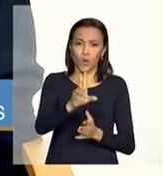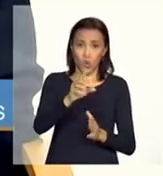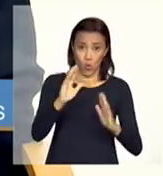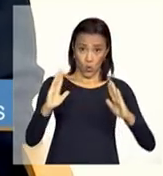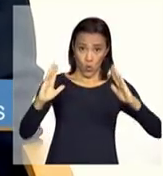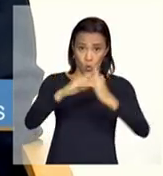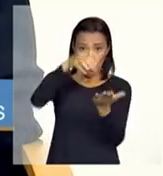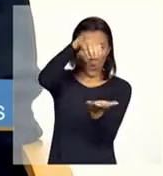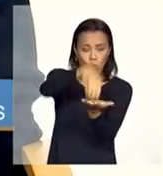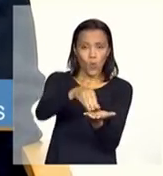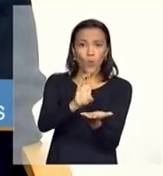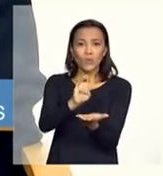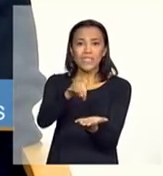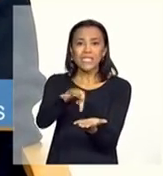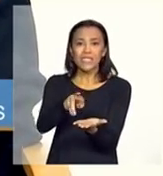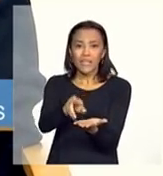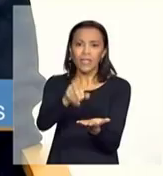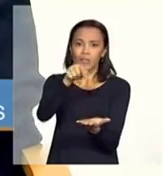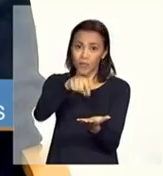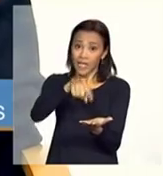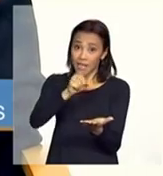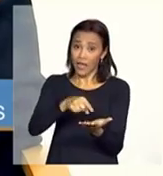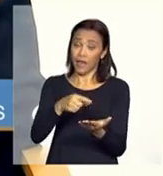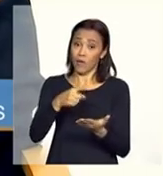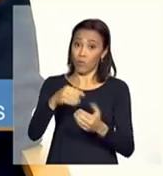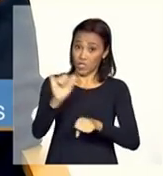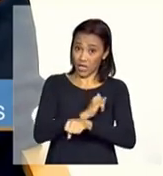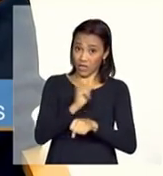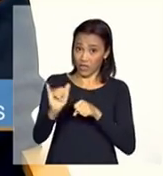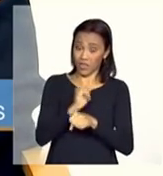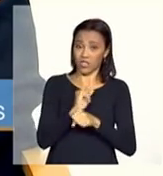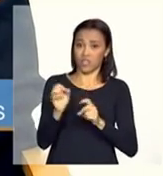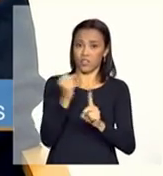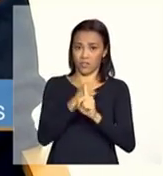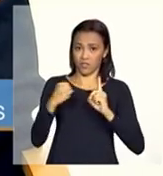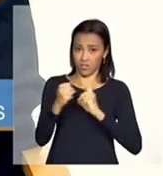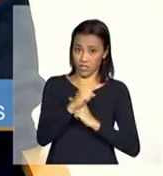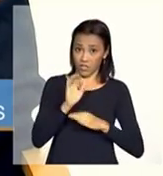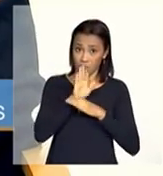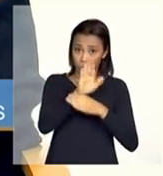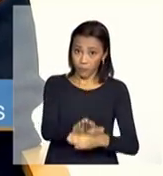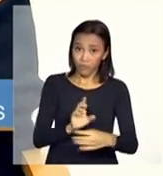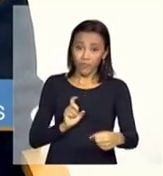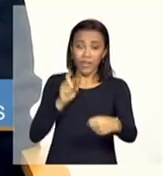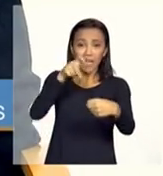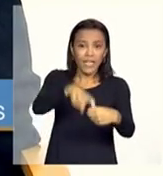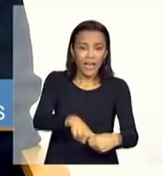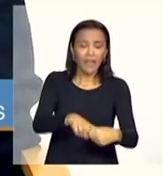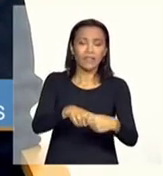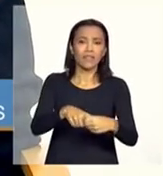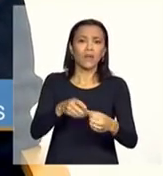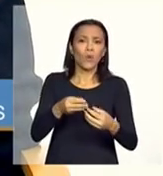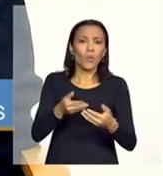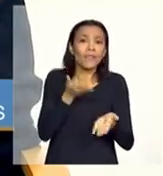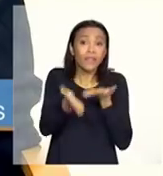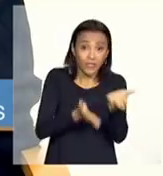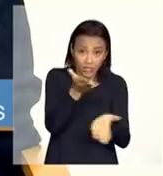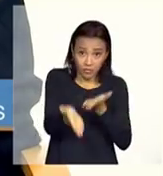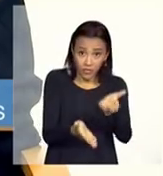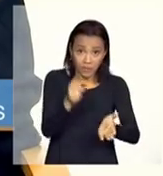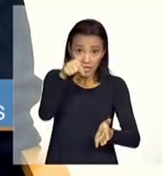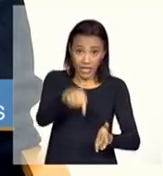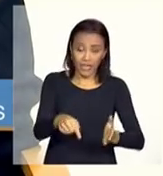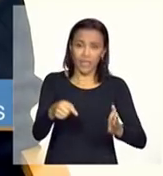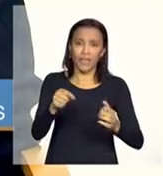que é um equipamento hoje da assistência social, que ele está ligado à média complexidade e o centro-dia funciona como